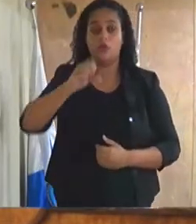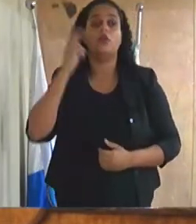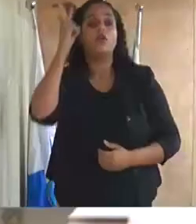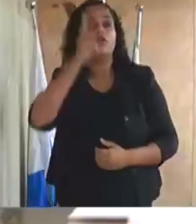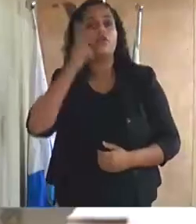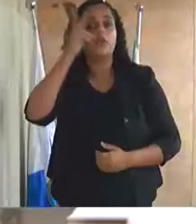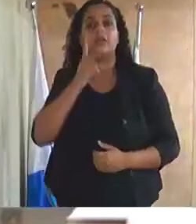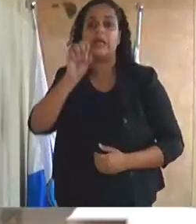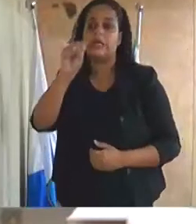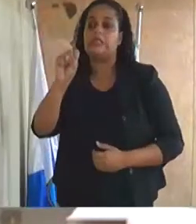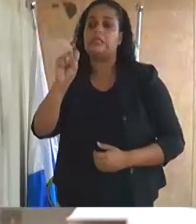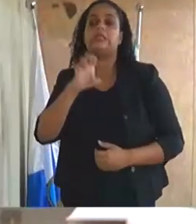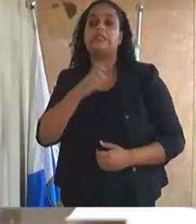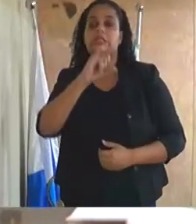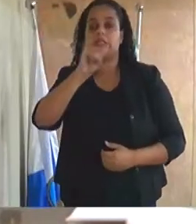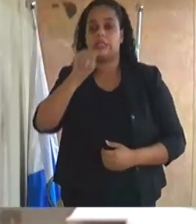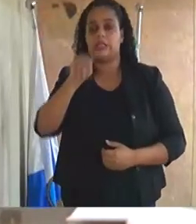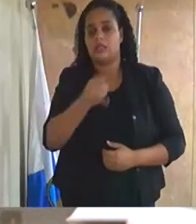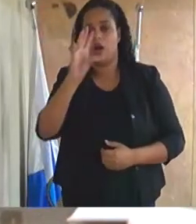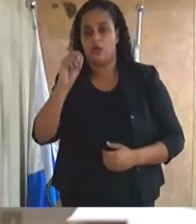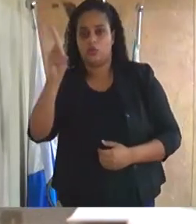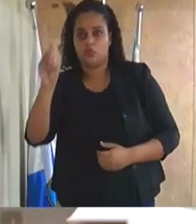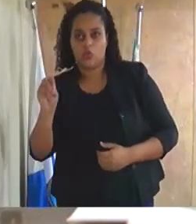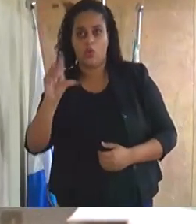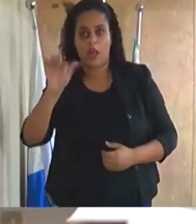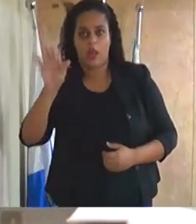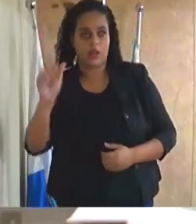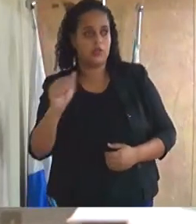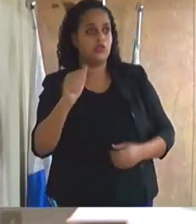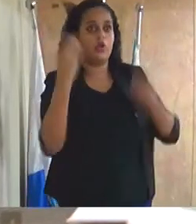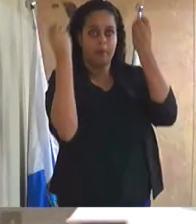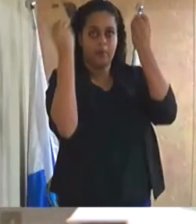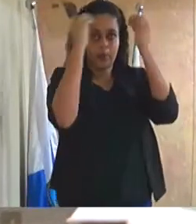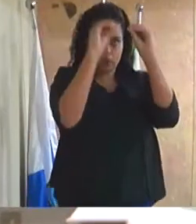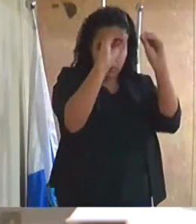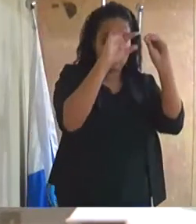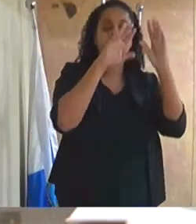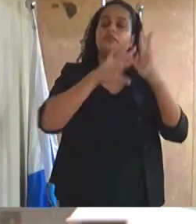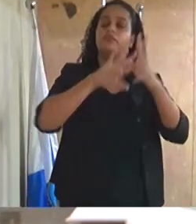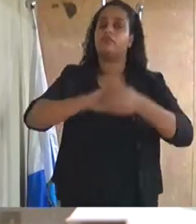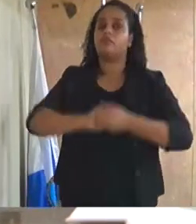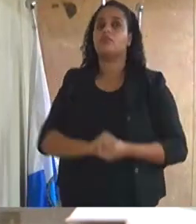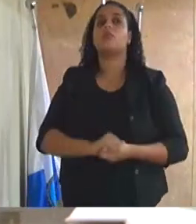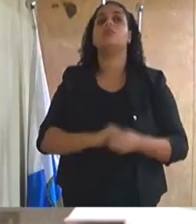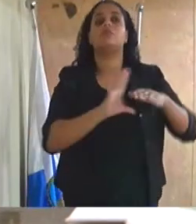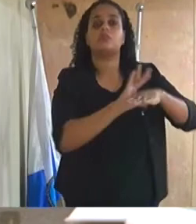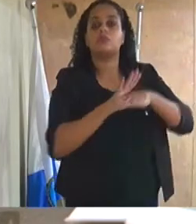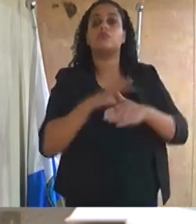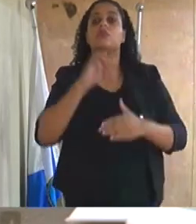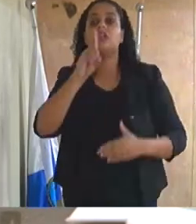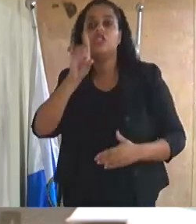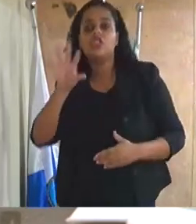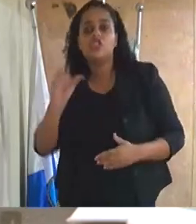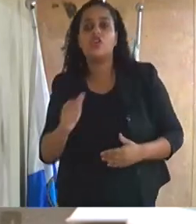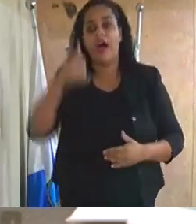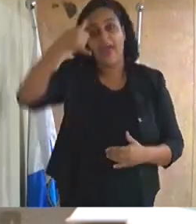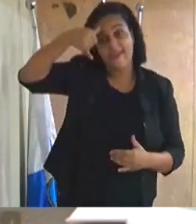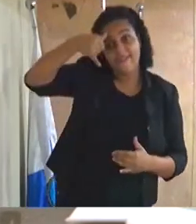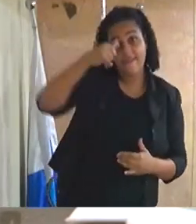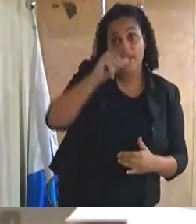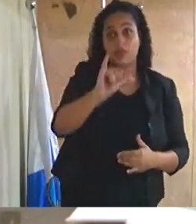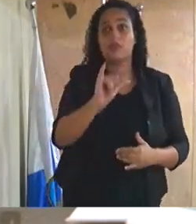vereador Sandro Leles instituindo no calendário oficial do município de Duque de Caxias o dia de combate ao